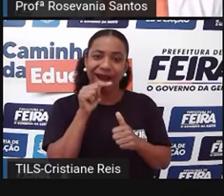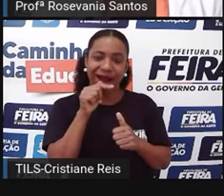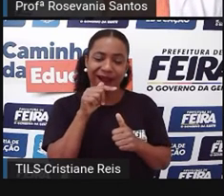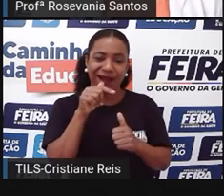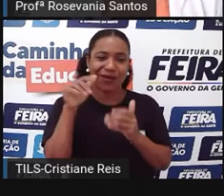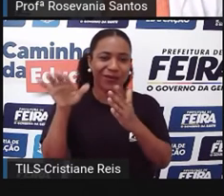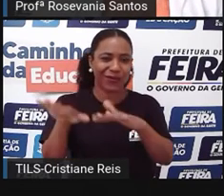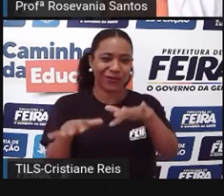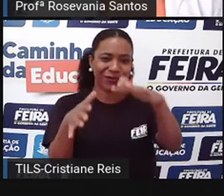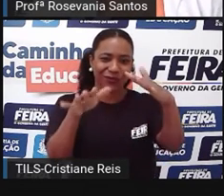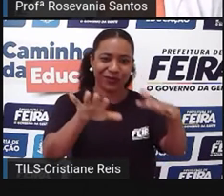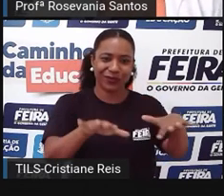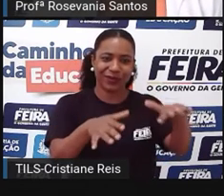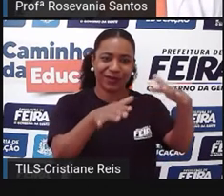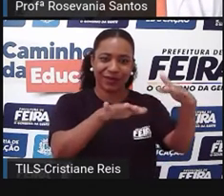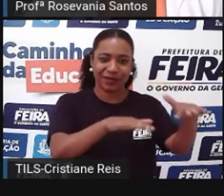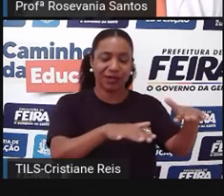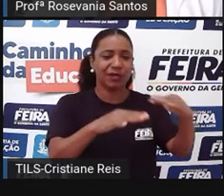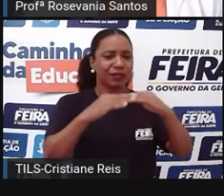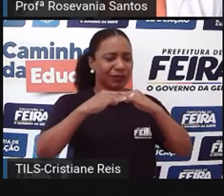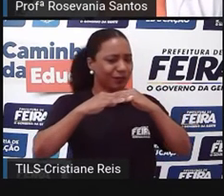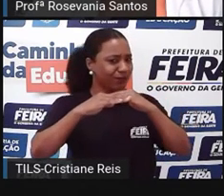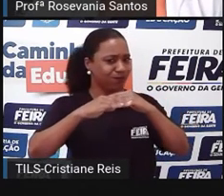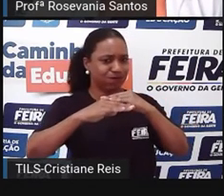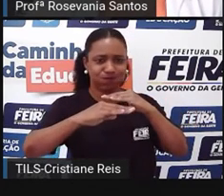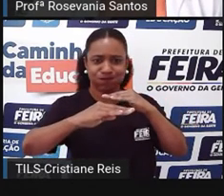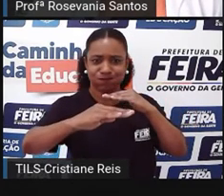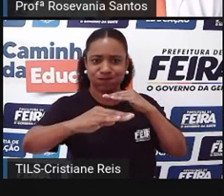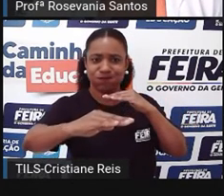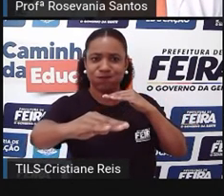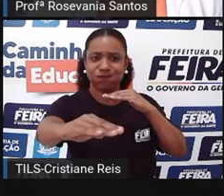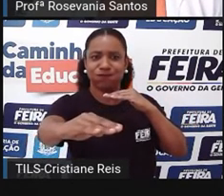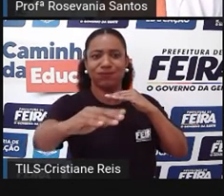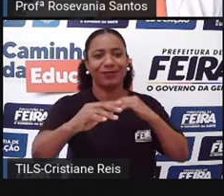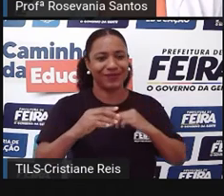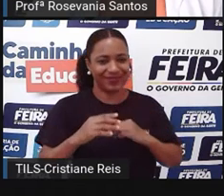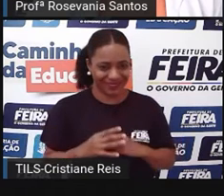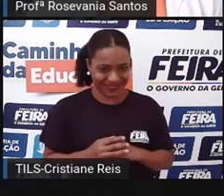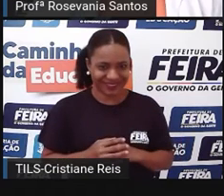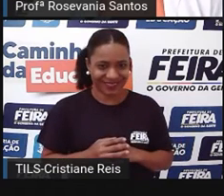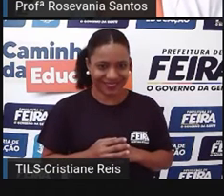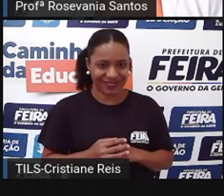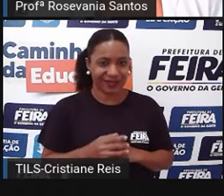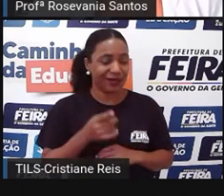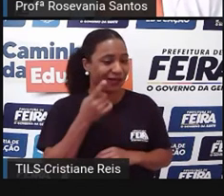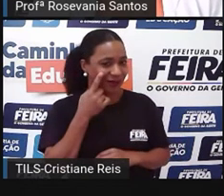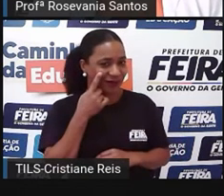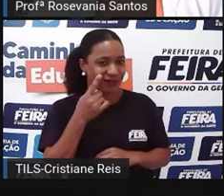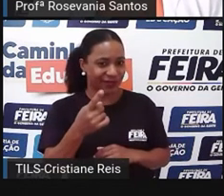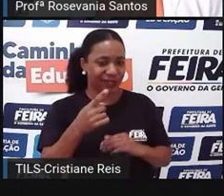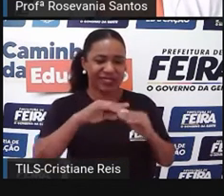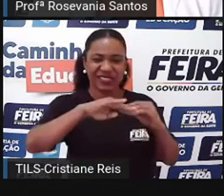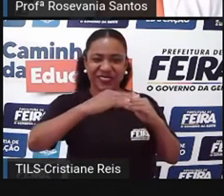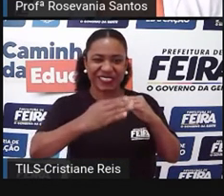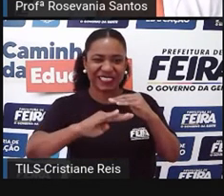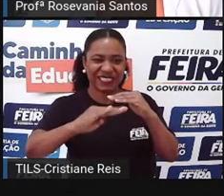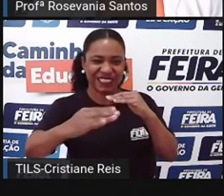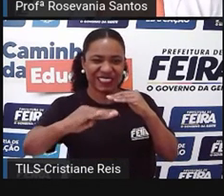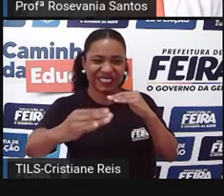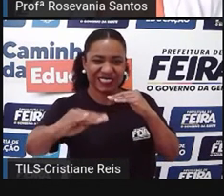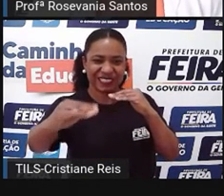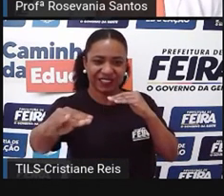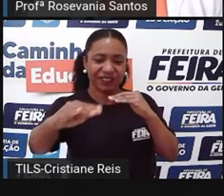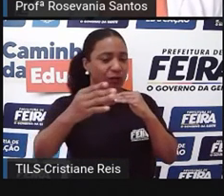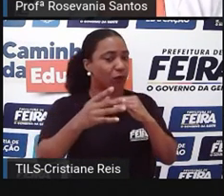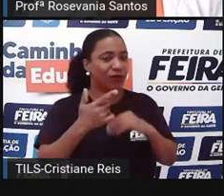acidentadas e, normalmente, planas. Então, você está percebendo aqui que elas são realmente pouco acidentadas, ou seja, não tem muito altos e